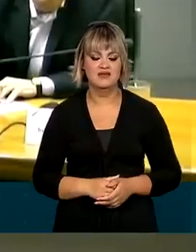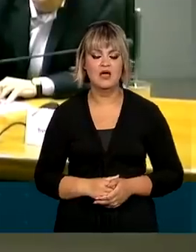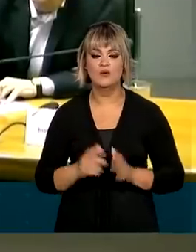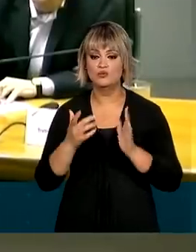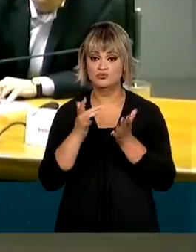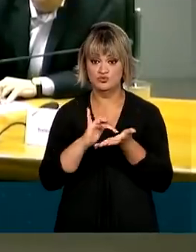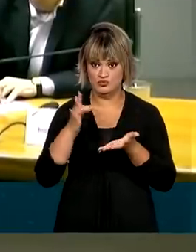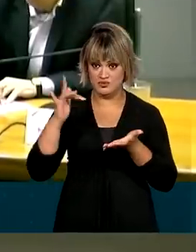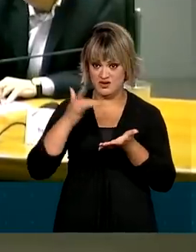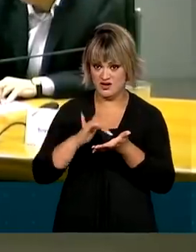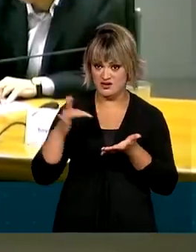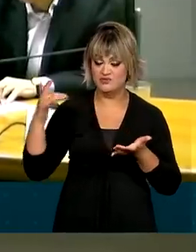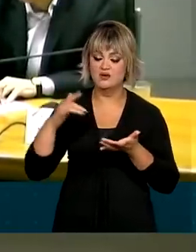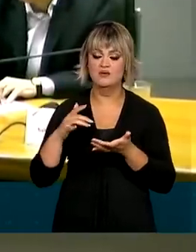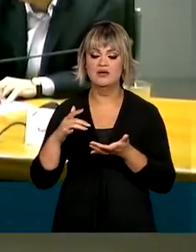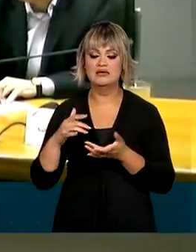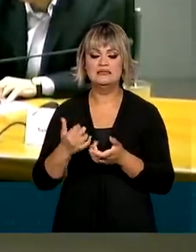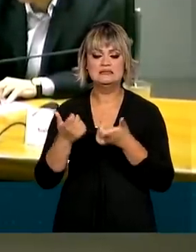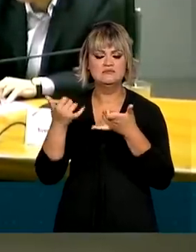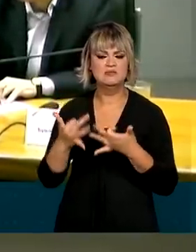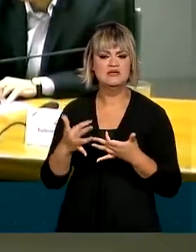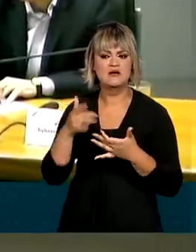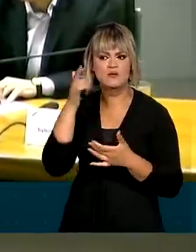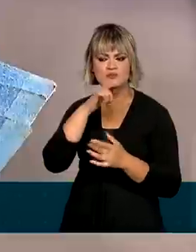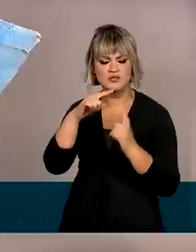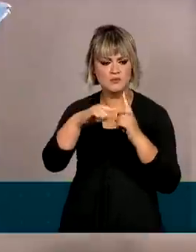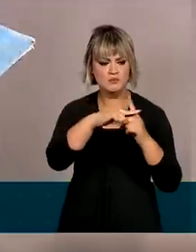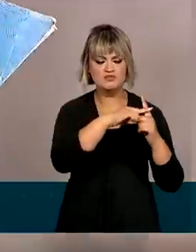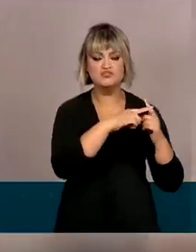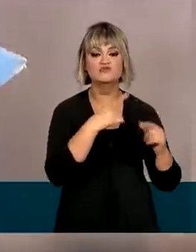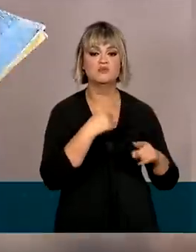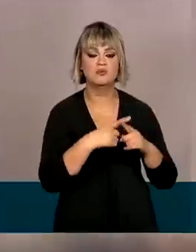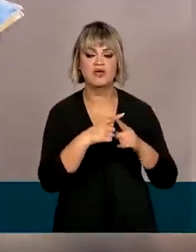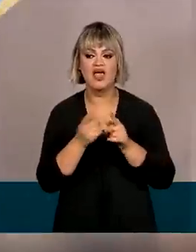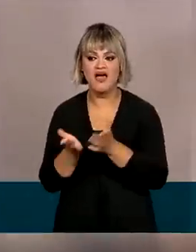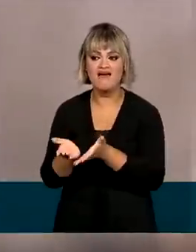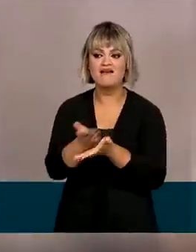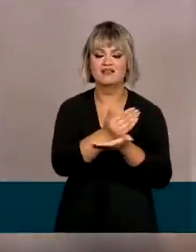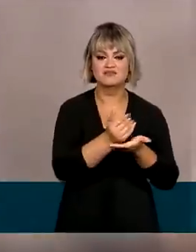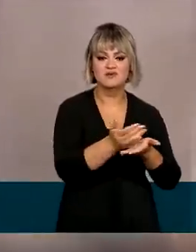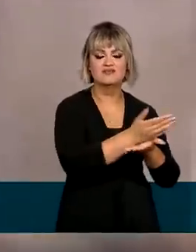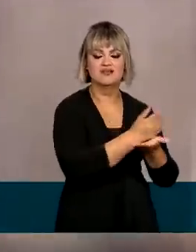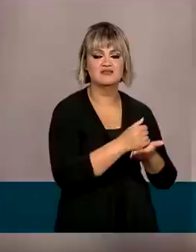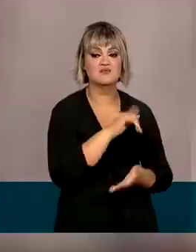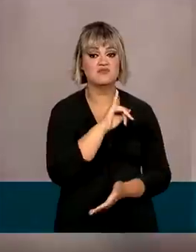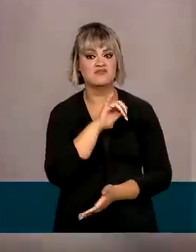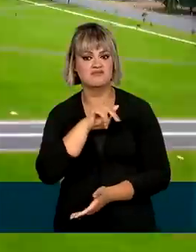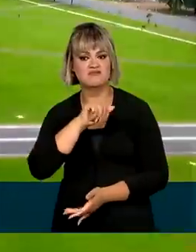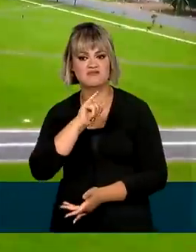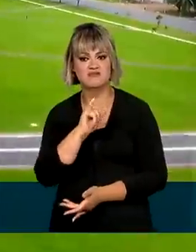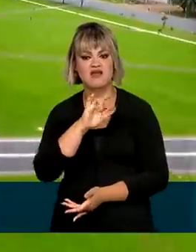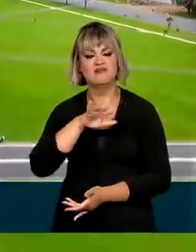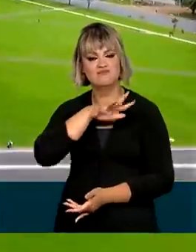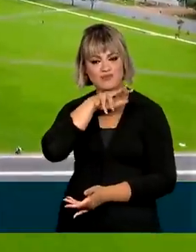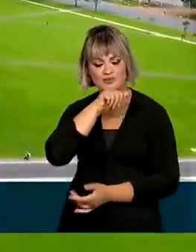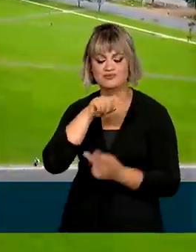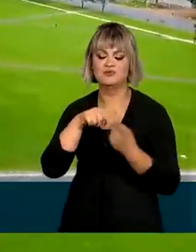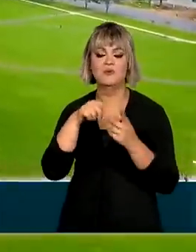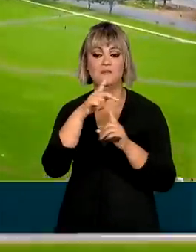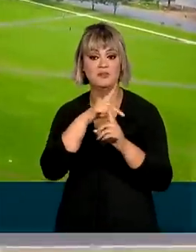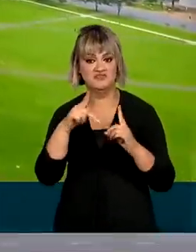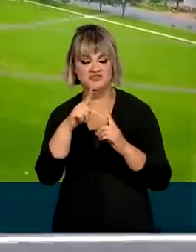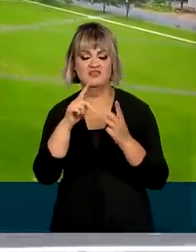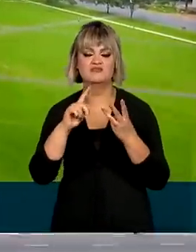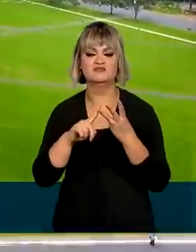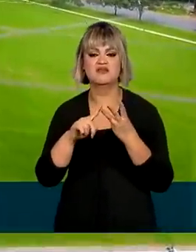o Tesouro Nacional, as principais razões das contas no azul são os aumentos de arrecadação com o imposto de renda, a Previdência e a